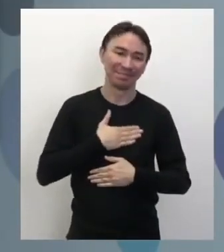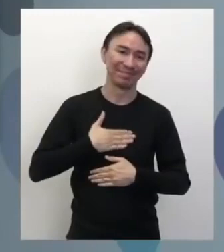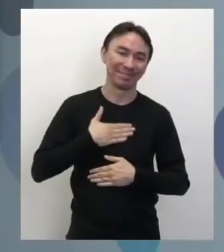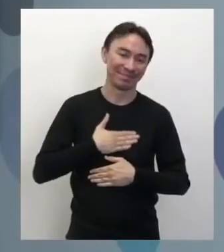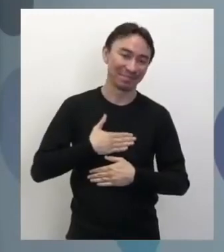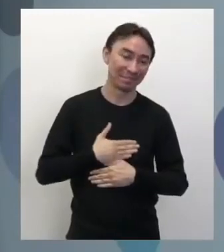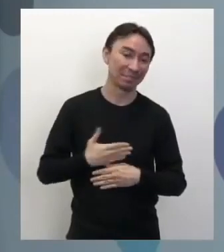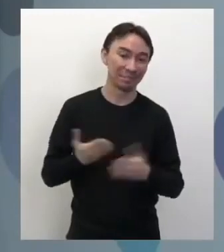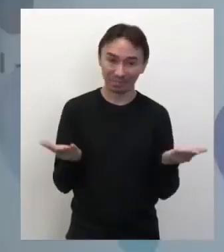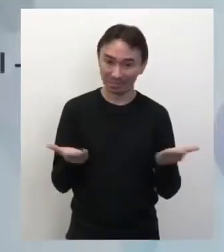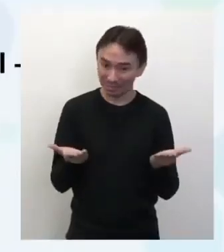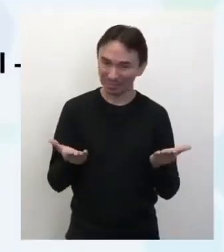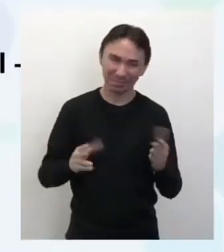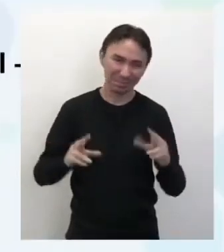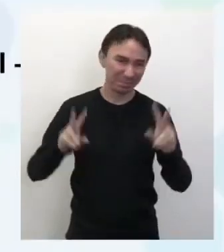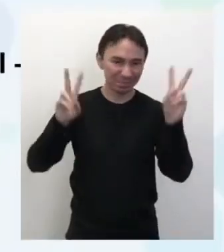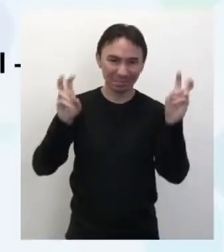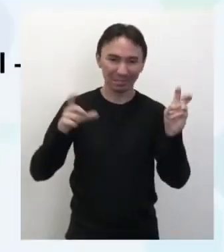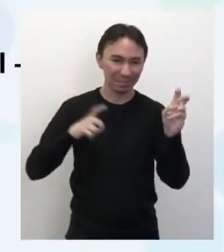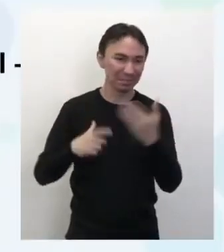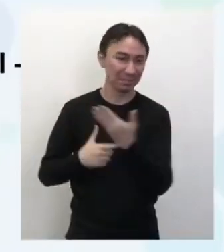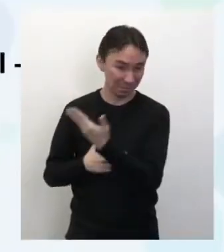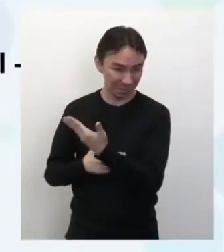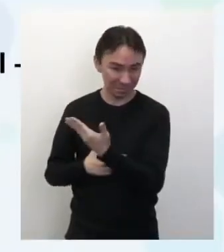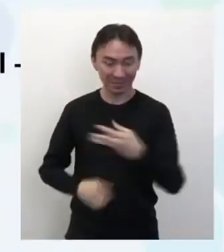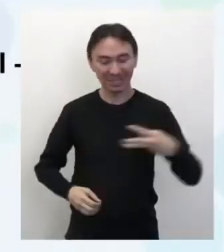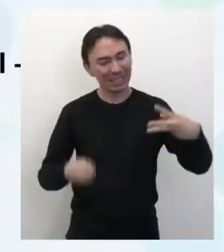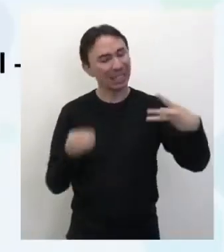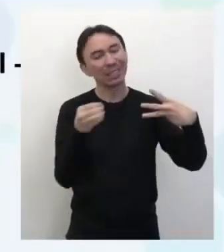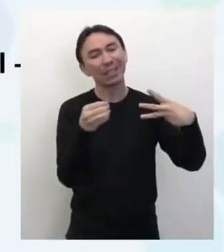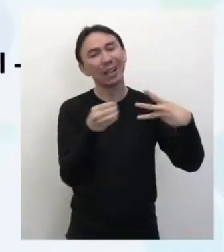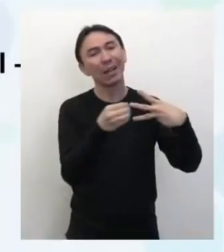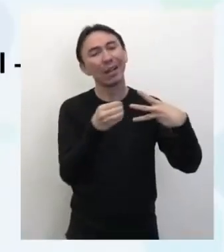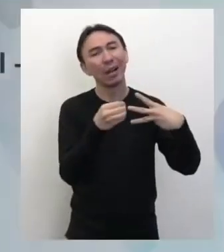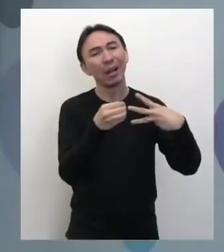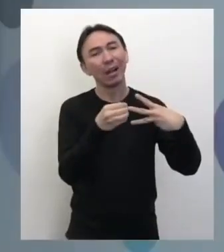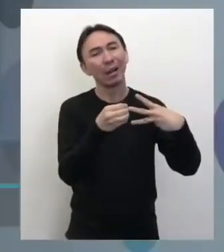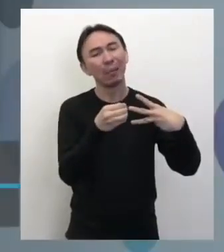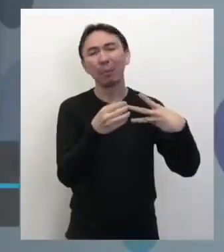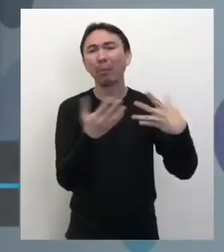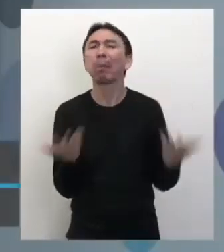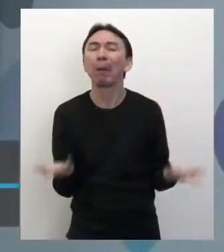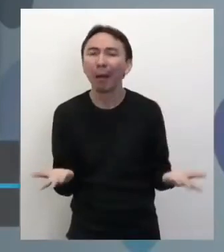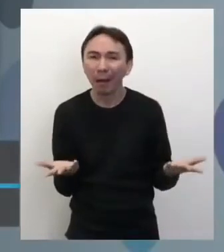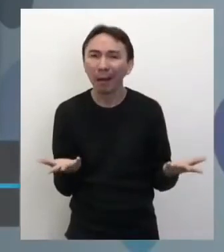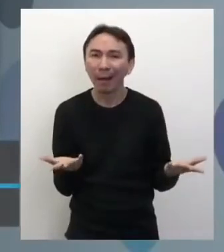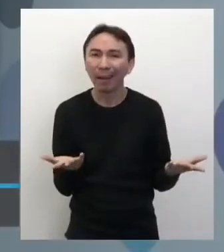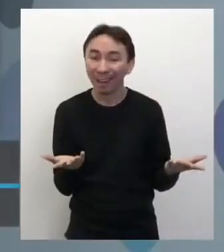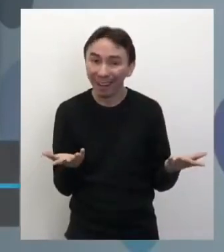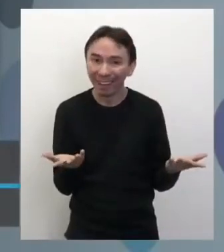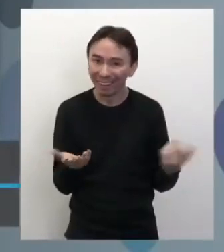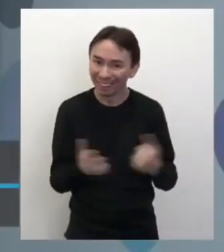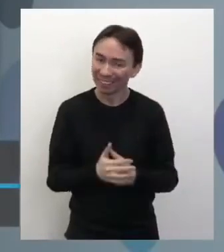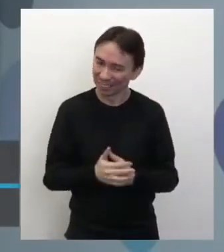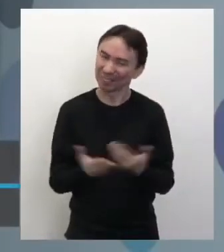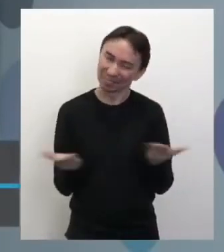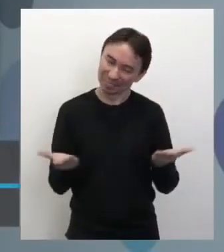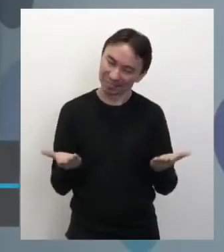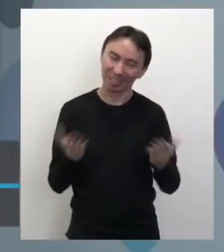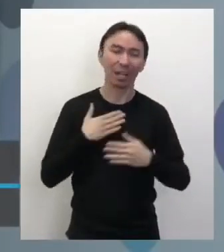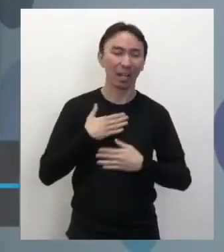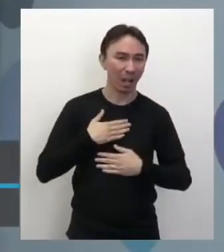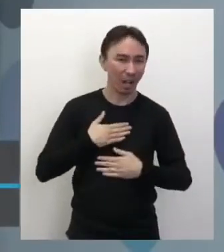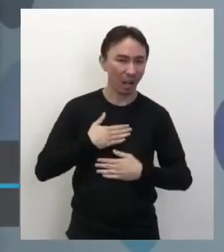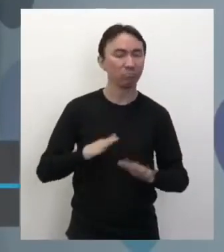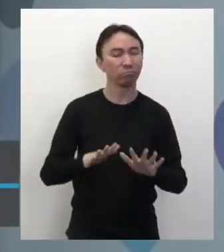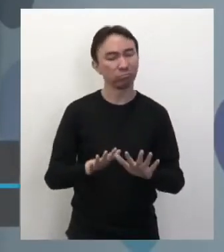falar um pouquinho sobre célula, começar a entender que história é essa aí de célula, né? Mas a gente vai com bastante calma, tá bom?